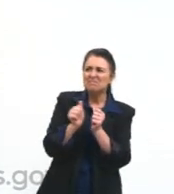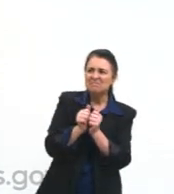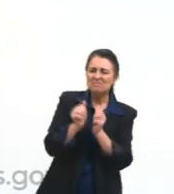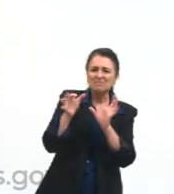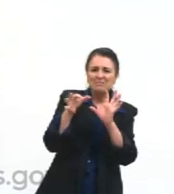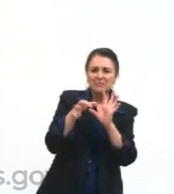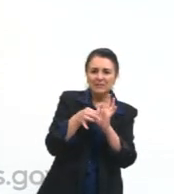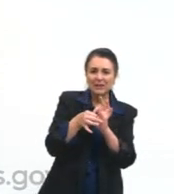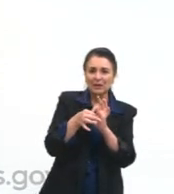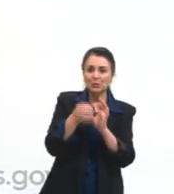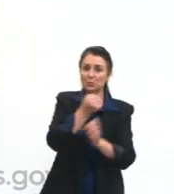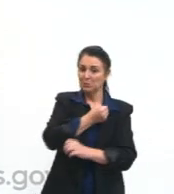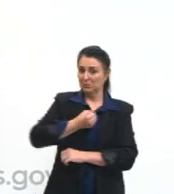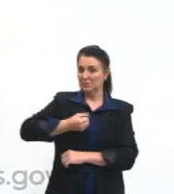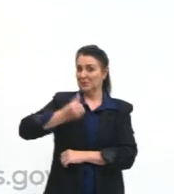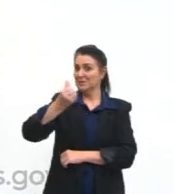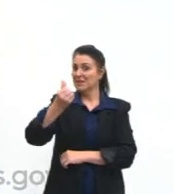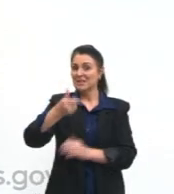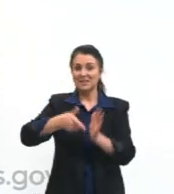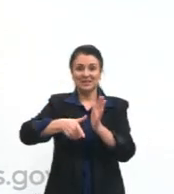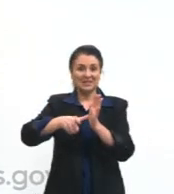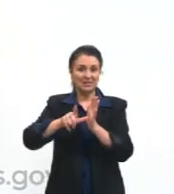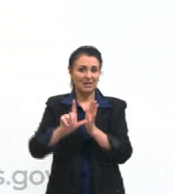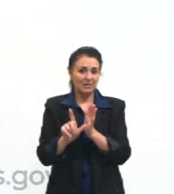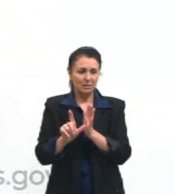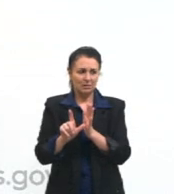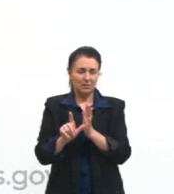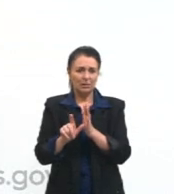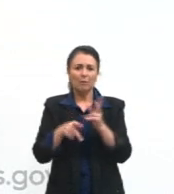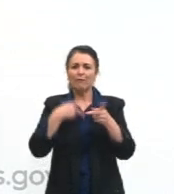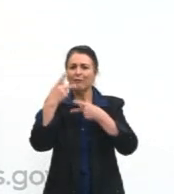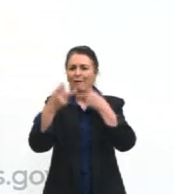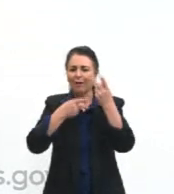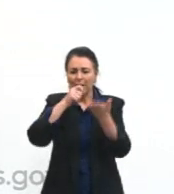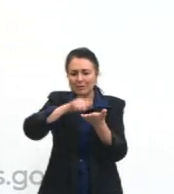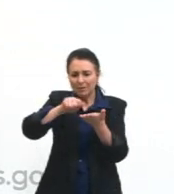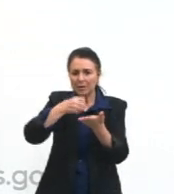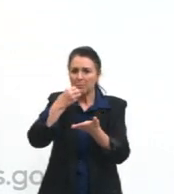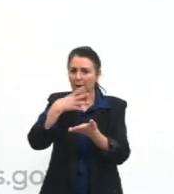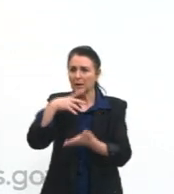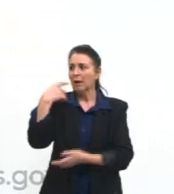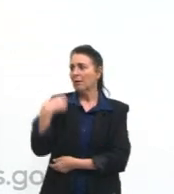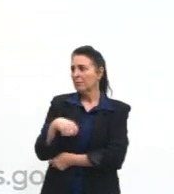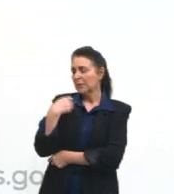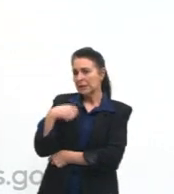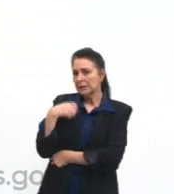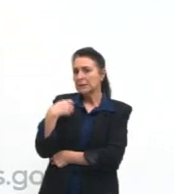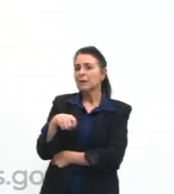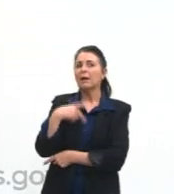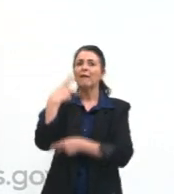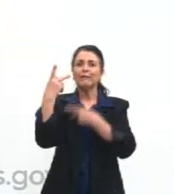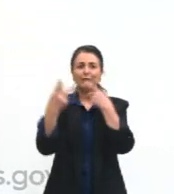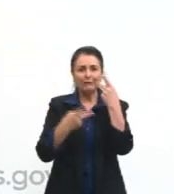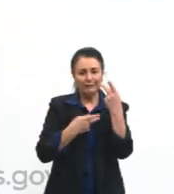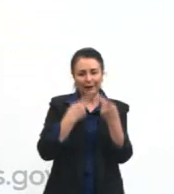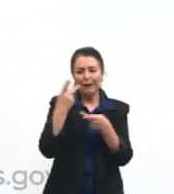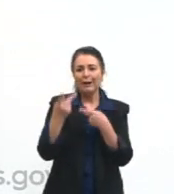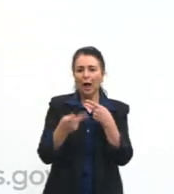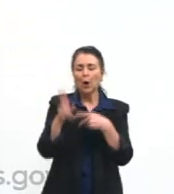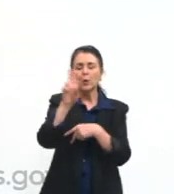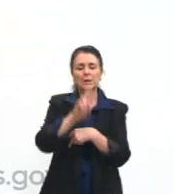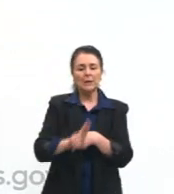viu no mito 6. Ah, para a gente falar e escrever bem, a gente precisa falar de acordo com a